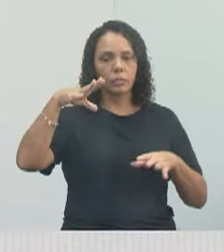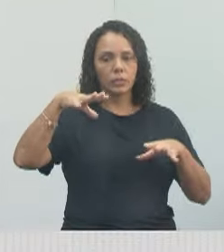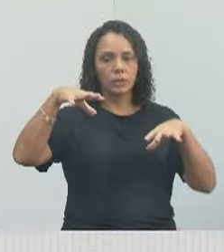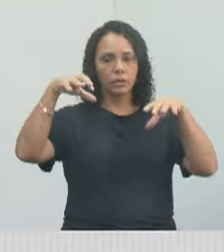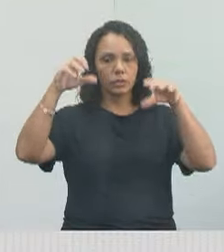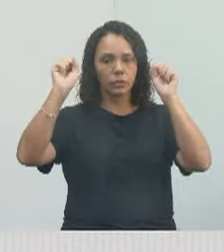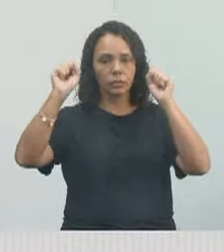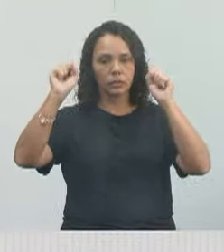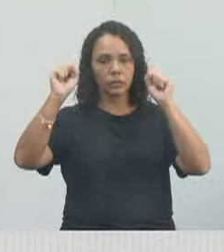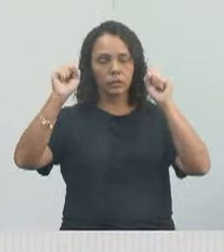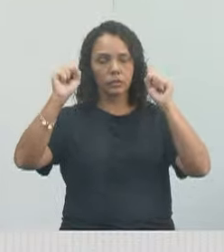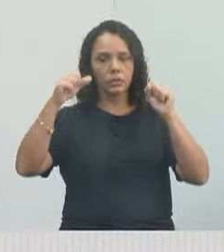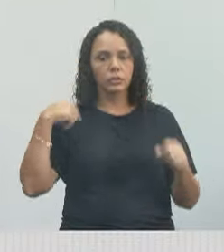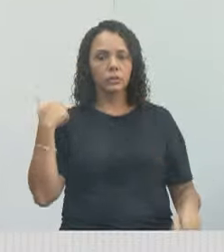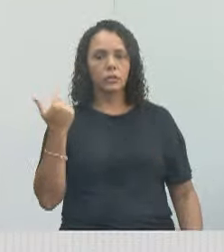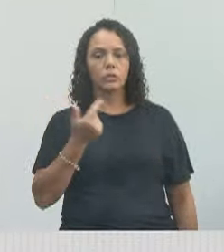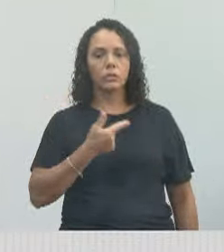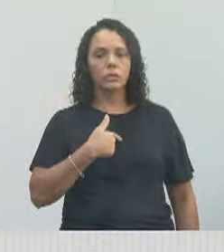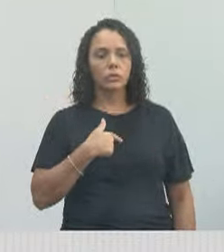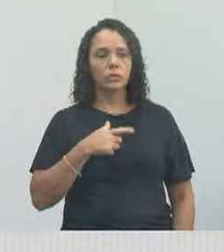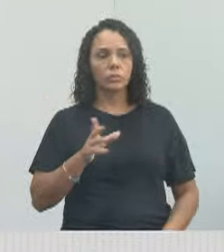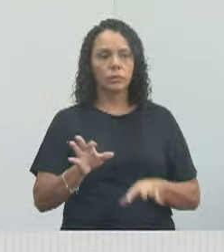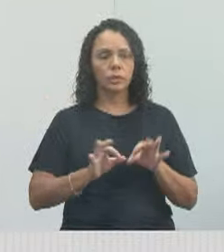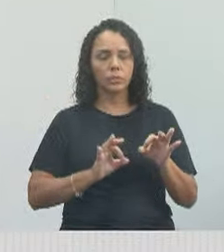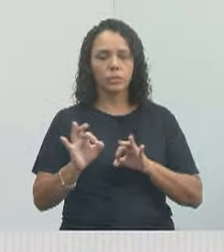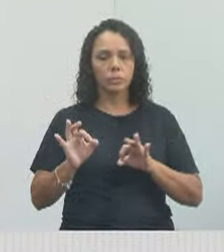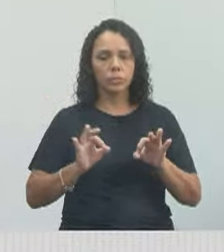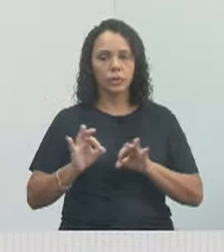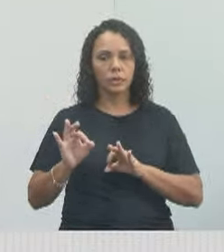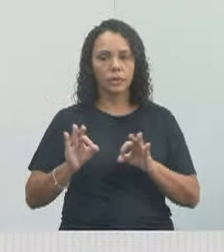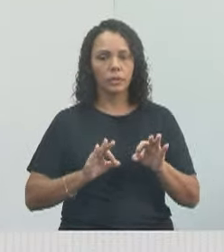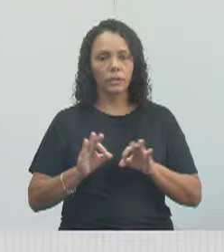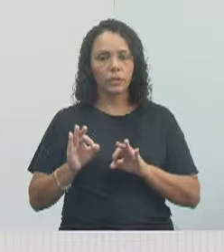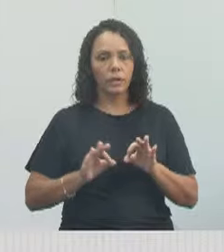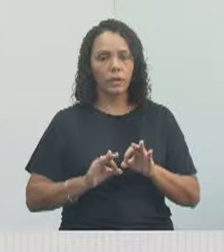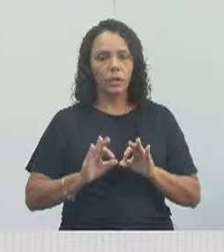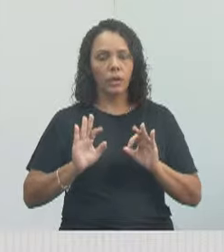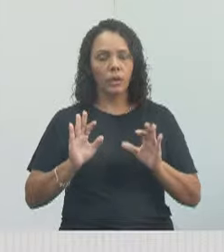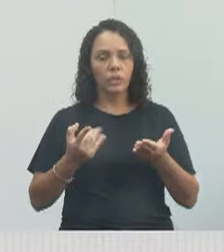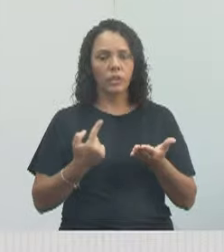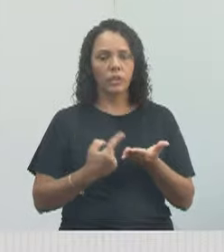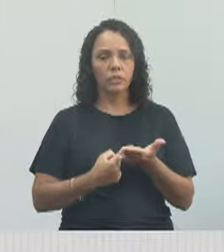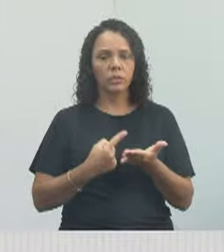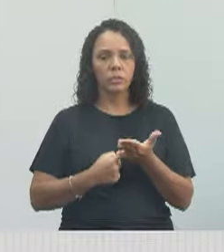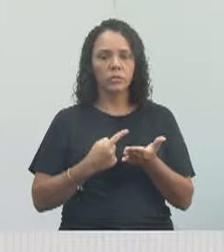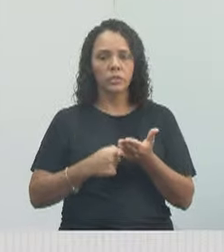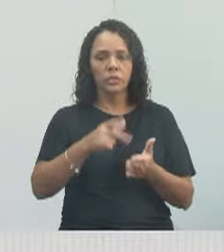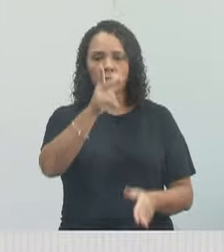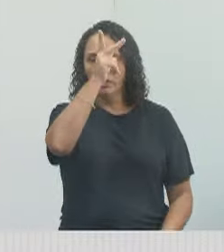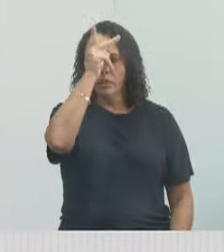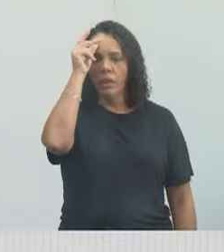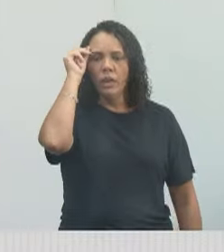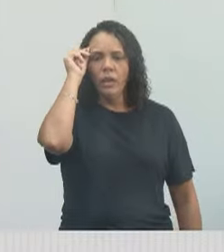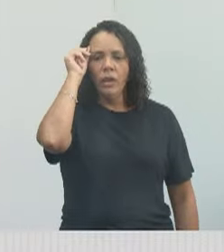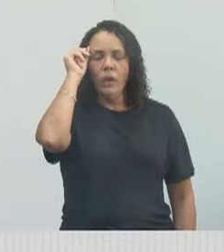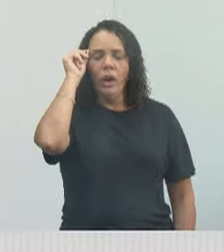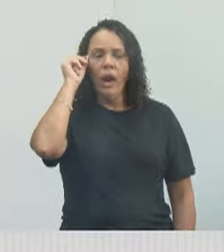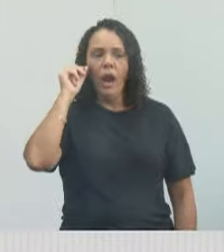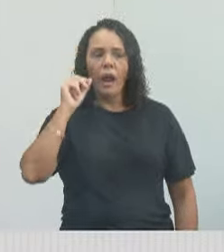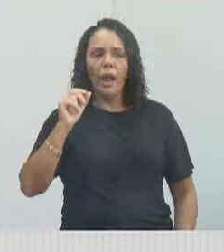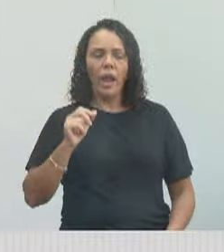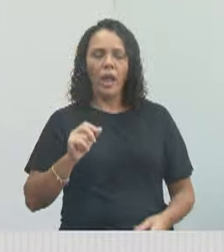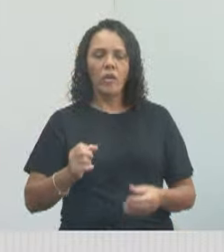então nós iremos colocar, eu falo nós, porque nós já acertamos com a administração, que será